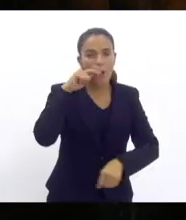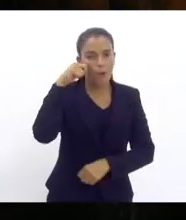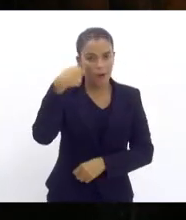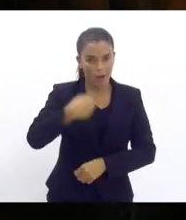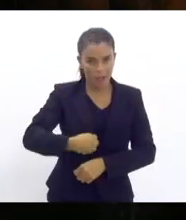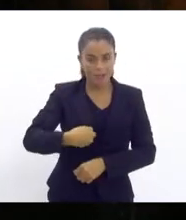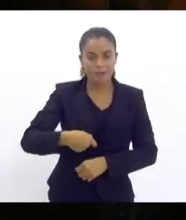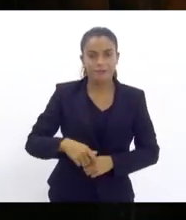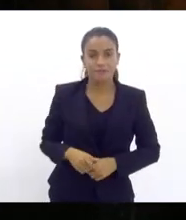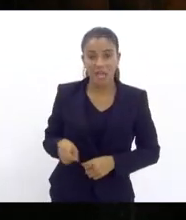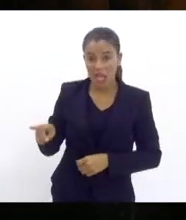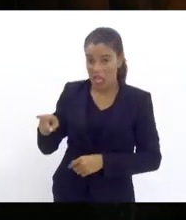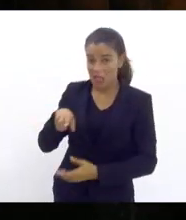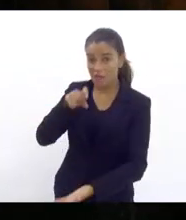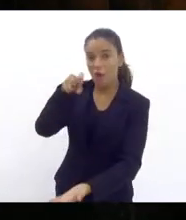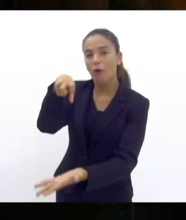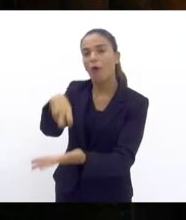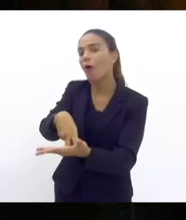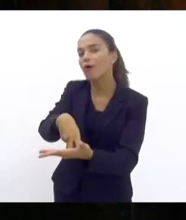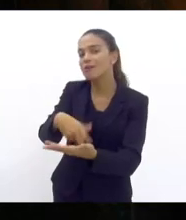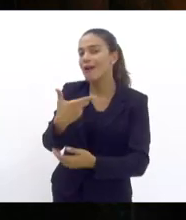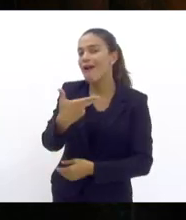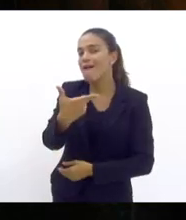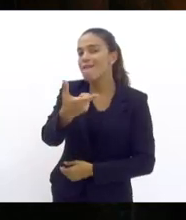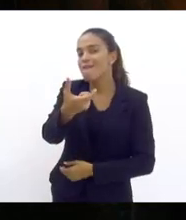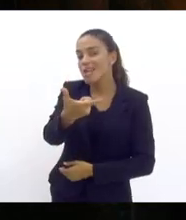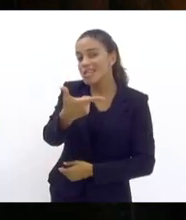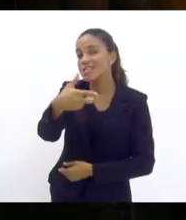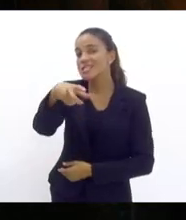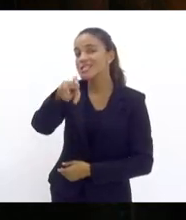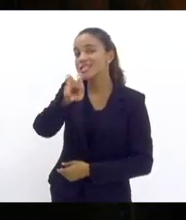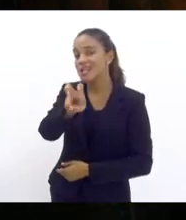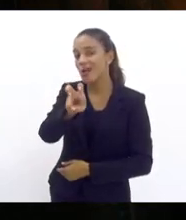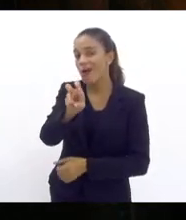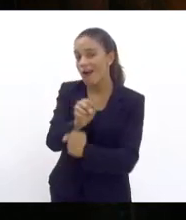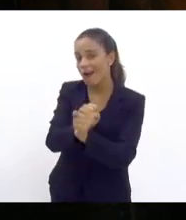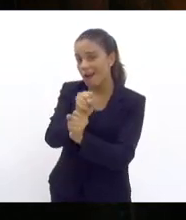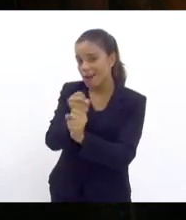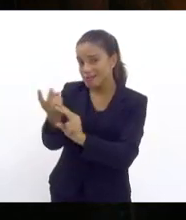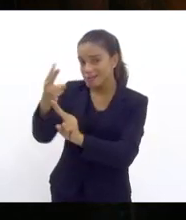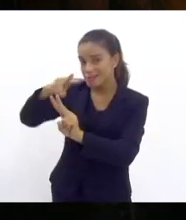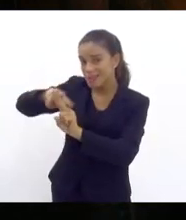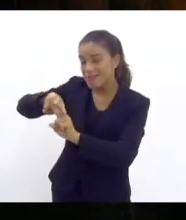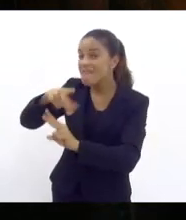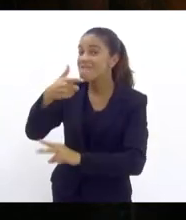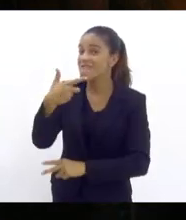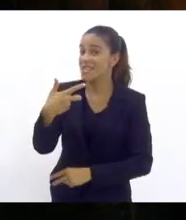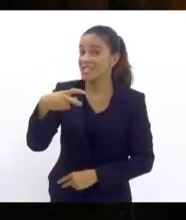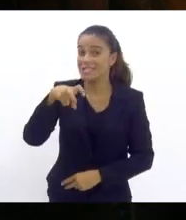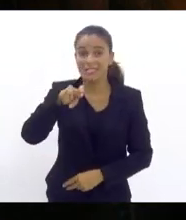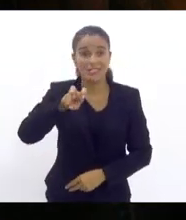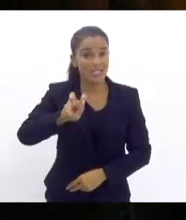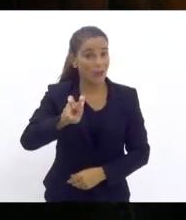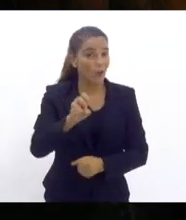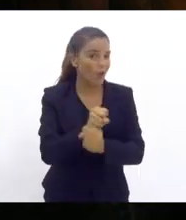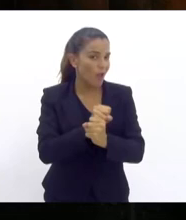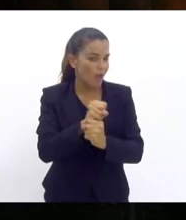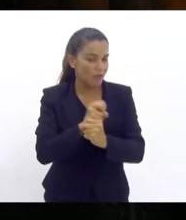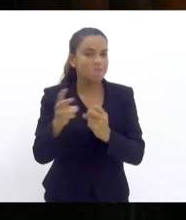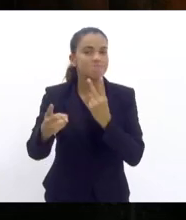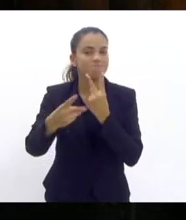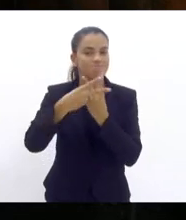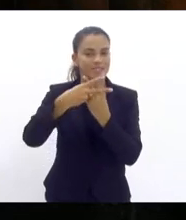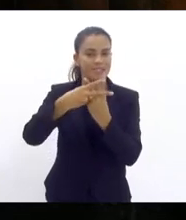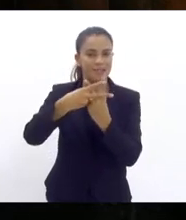foi condenado a 25 anos de prisão 25 anos de